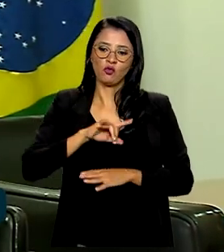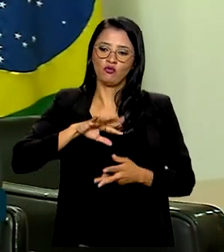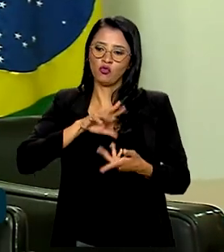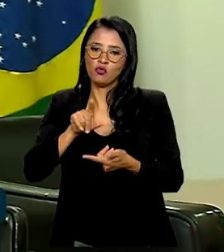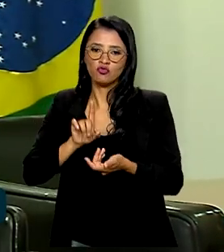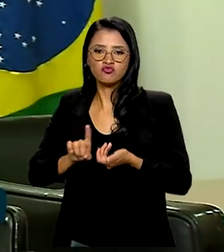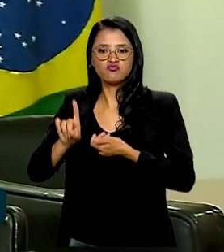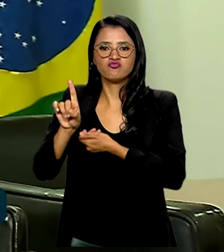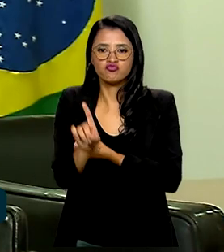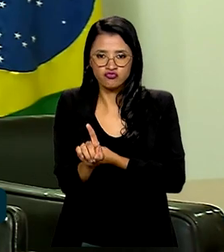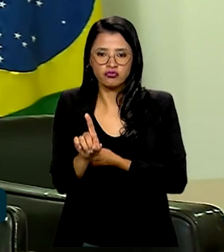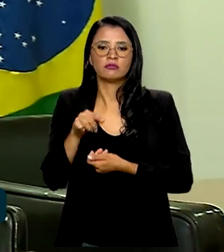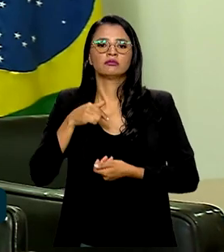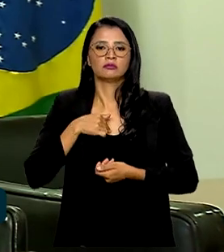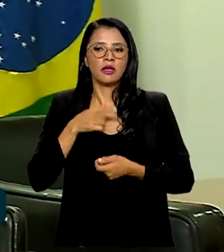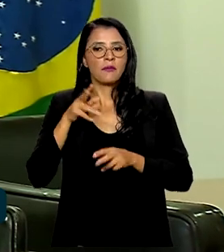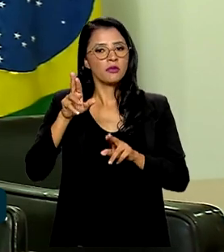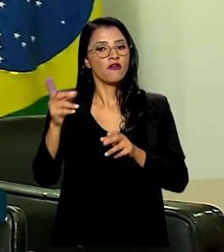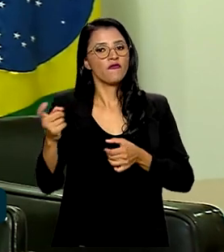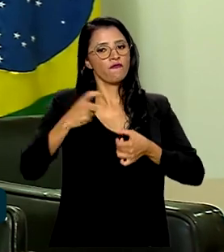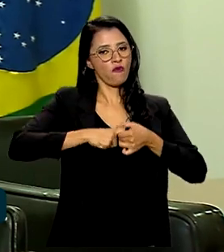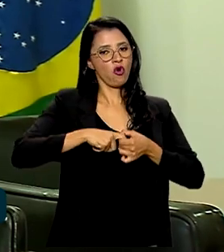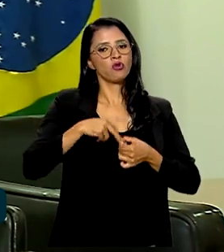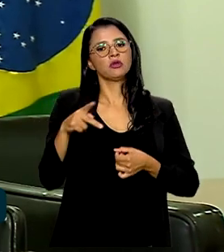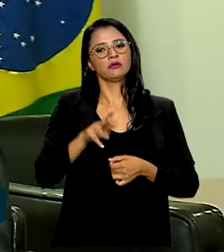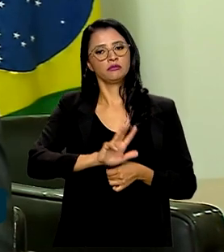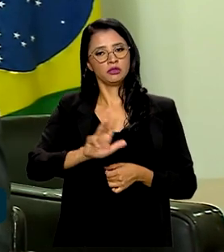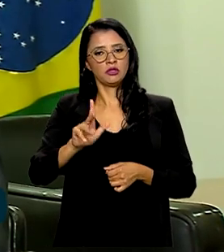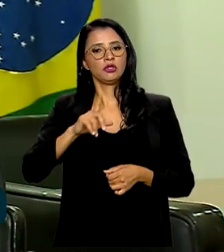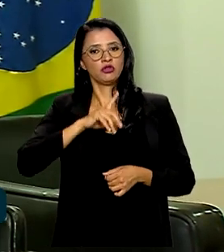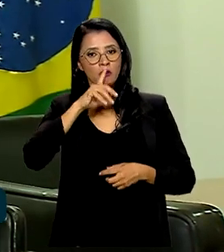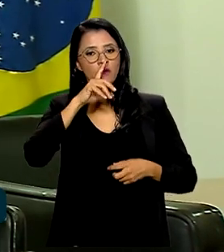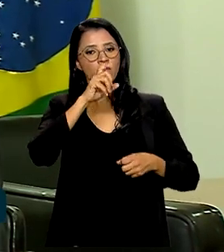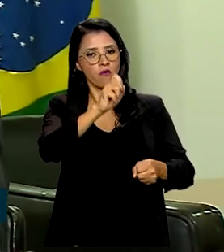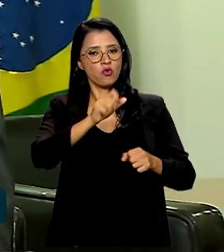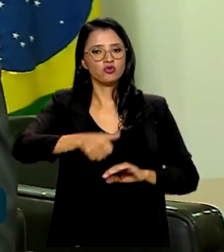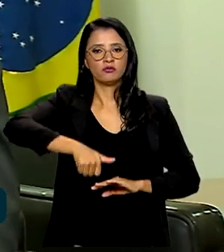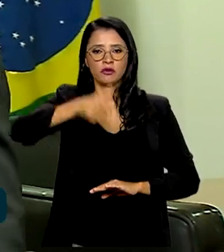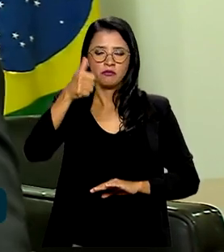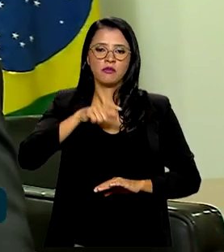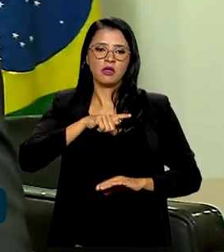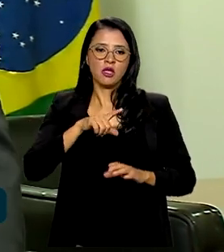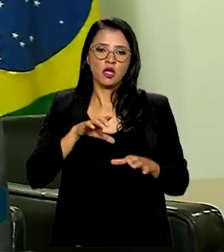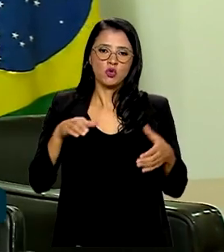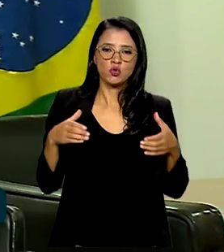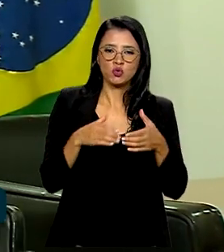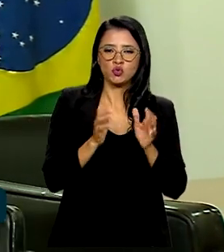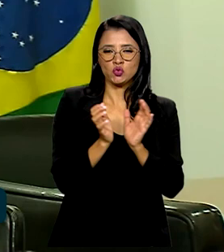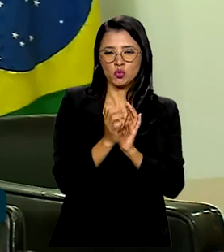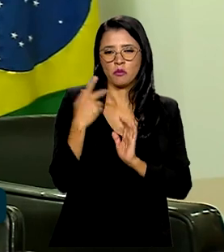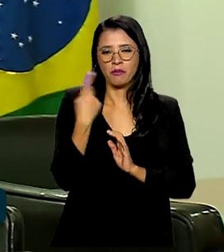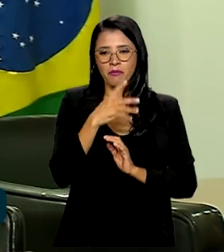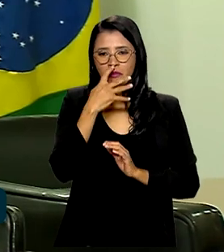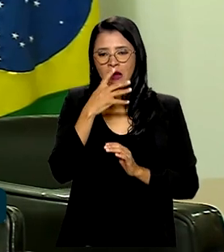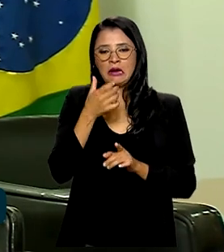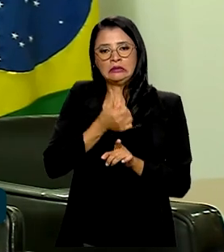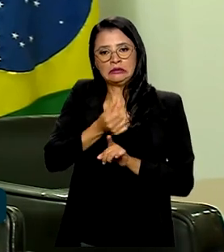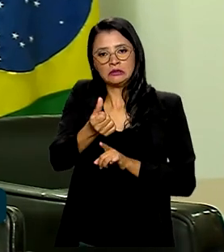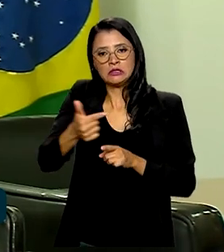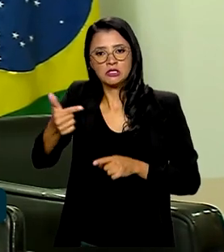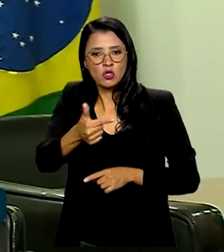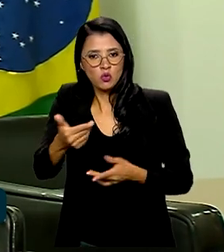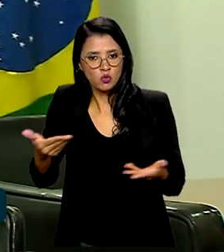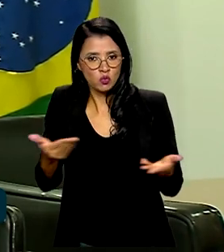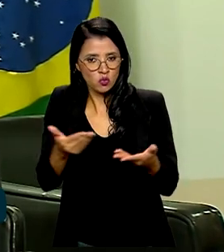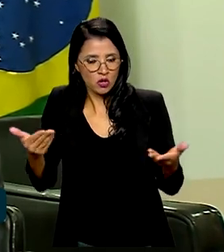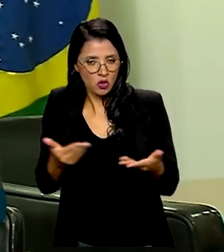uma perspectiva que na volta dele possa ter esse primeiro reforço, um reforço do time para a gente enfrentar o segundo turno, que vai ser um